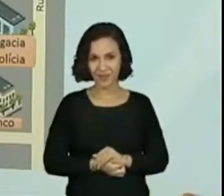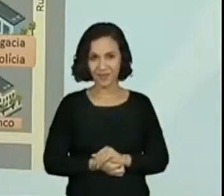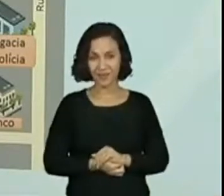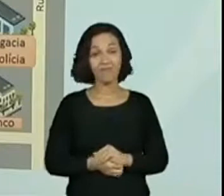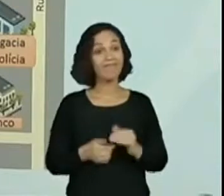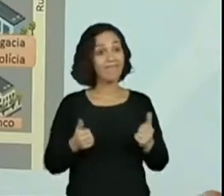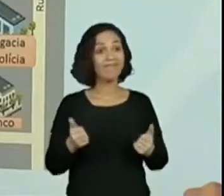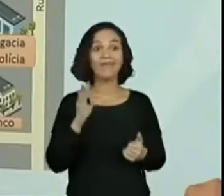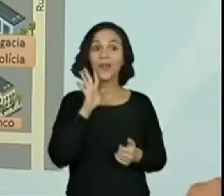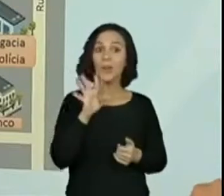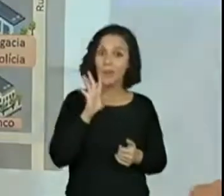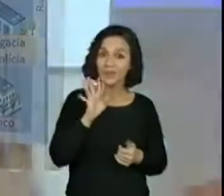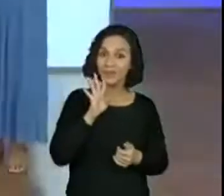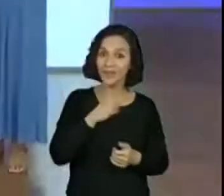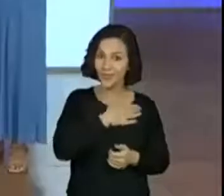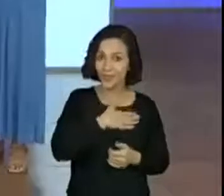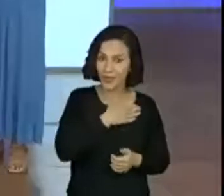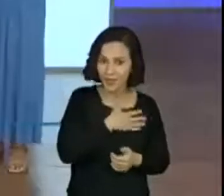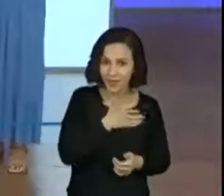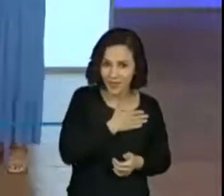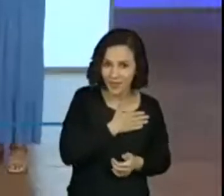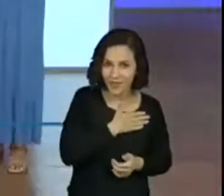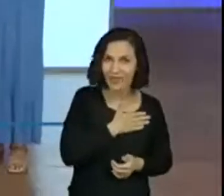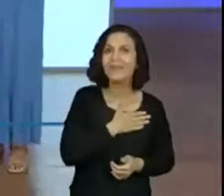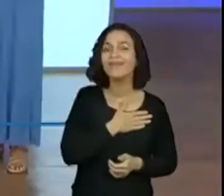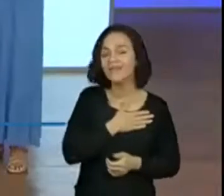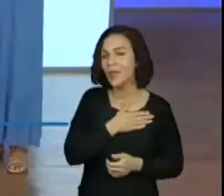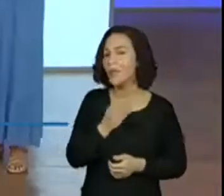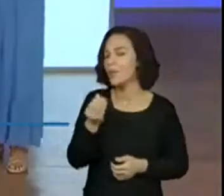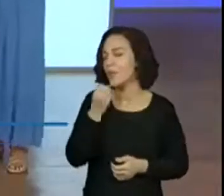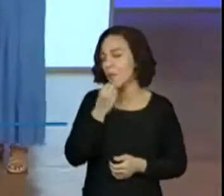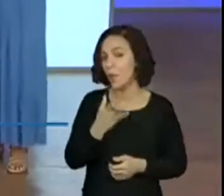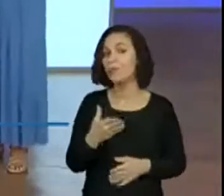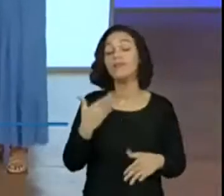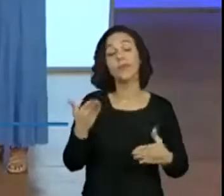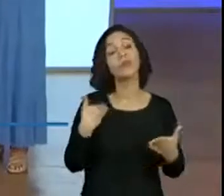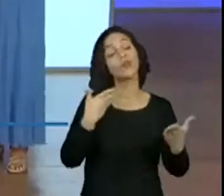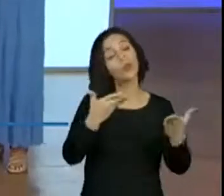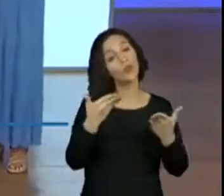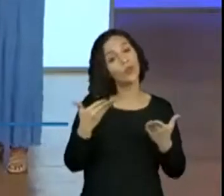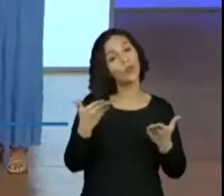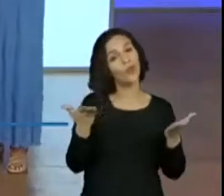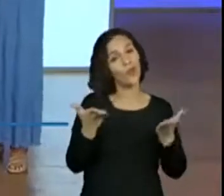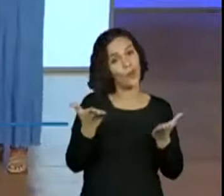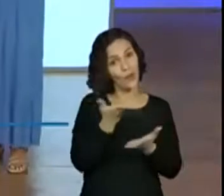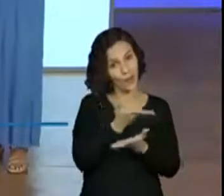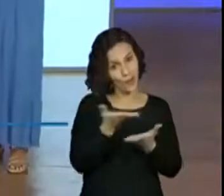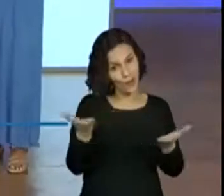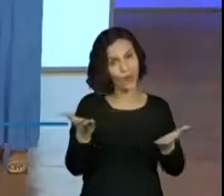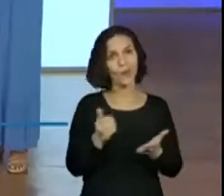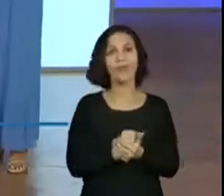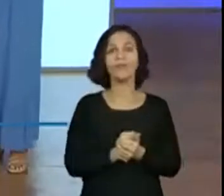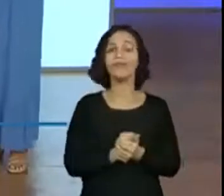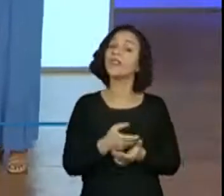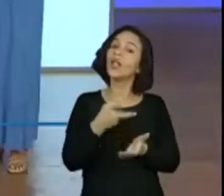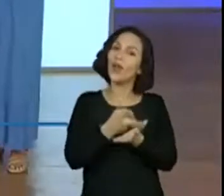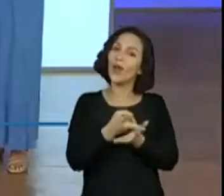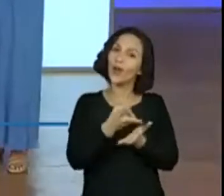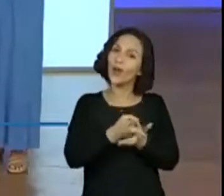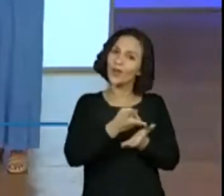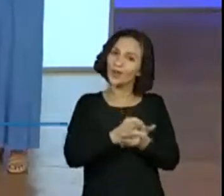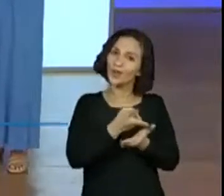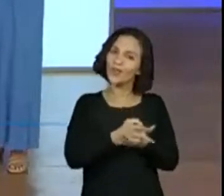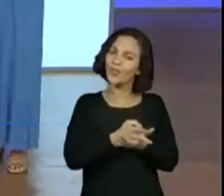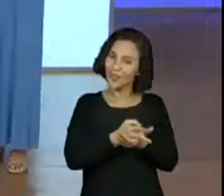Muito legal essa atividade, né, crianças? Muito boa. Então, eu vou convidar vocês agora a continuarem essa